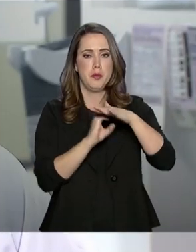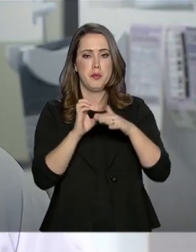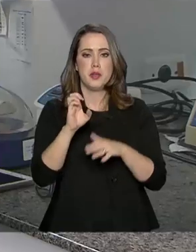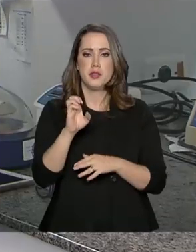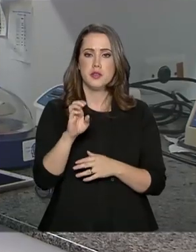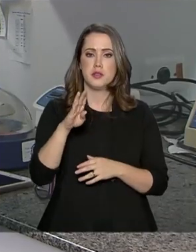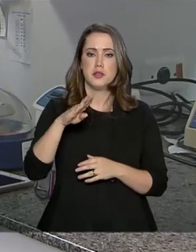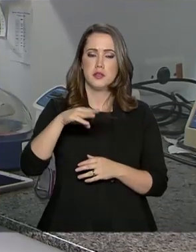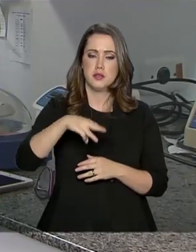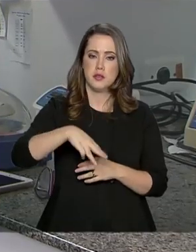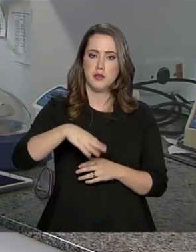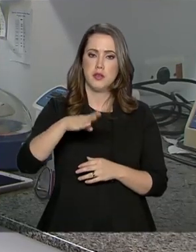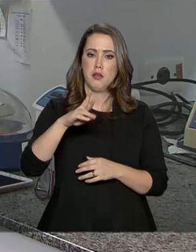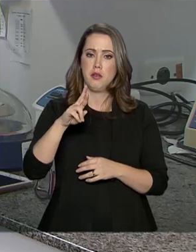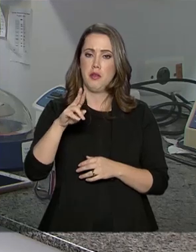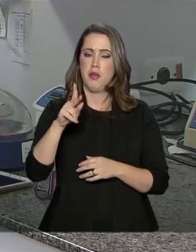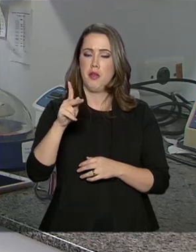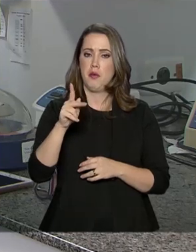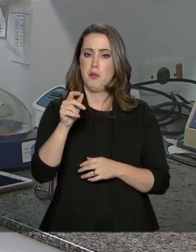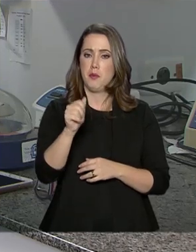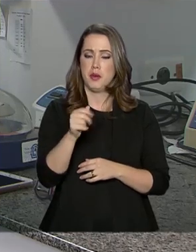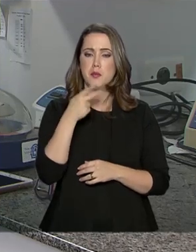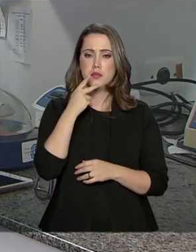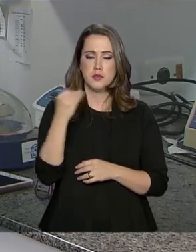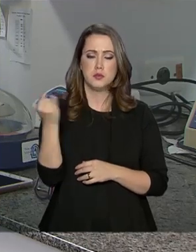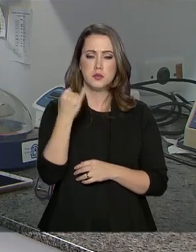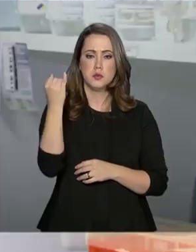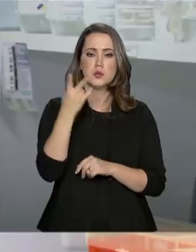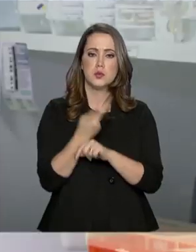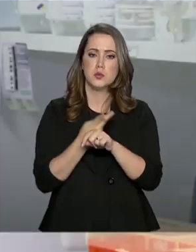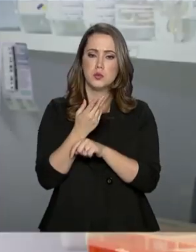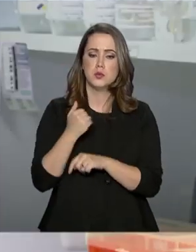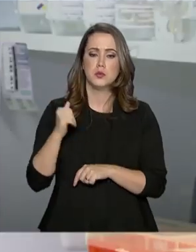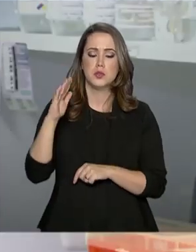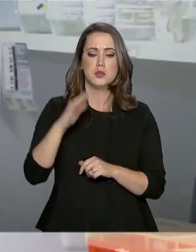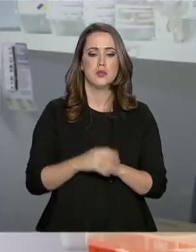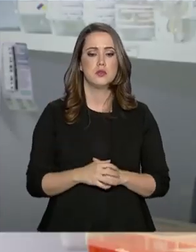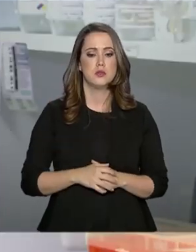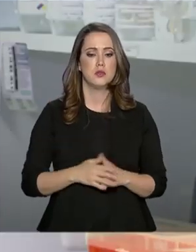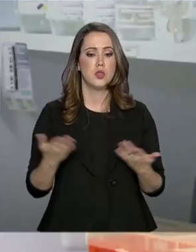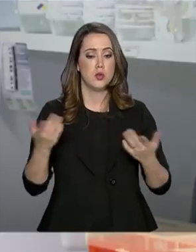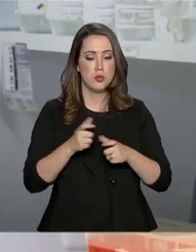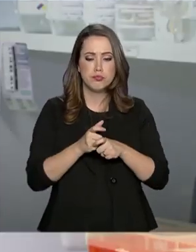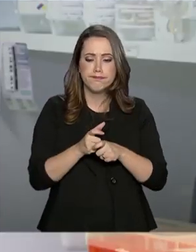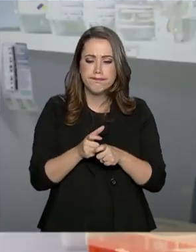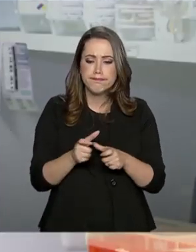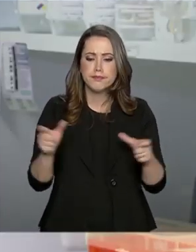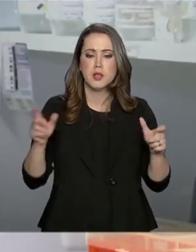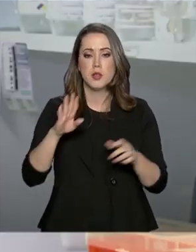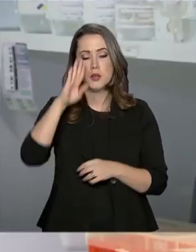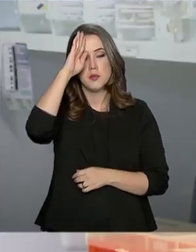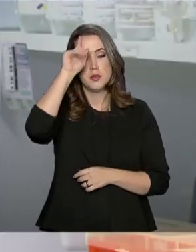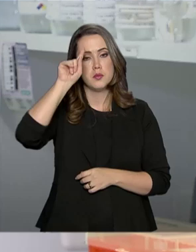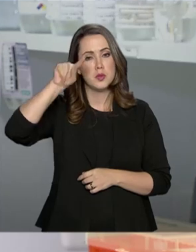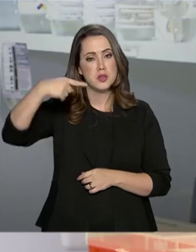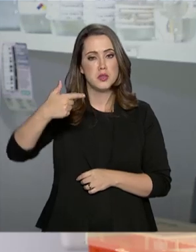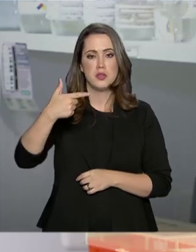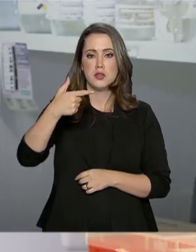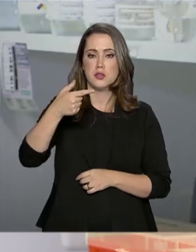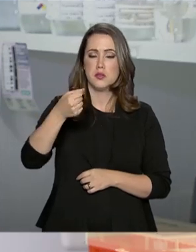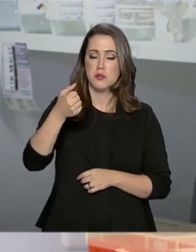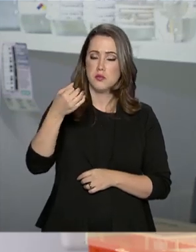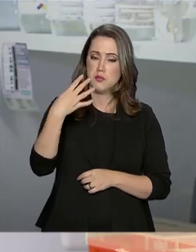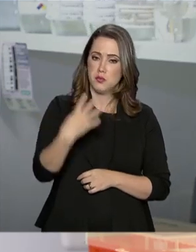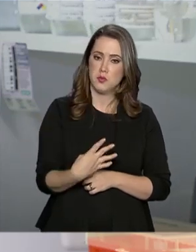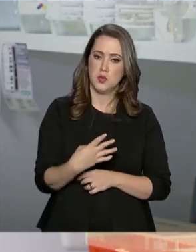destaca o aumento da procura por essas soluções. O mercado tem franca expansão, principalmente depois de 2014,